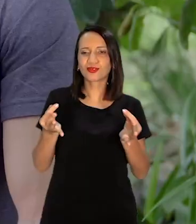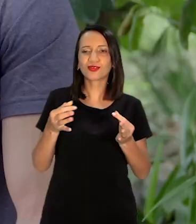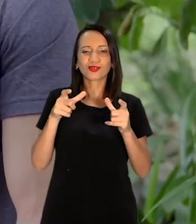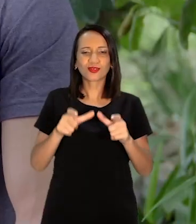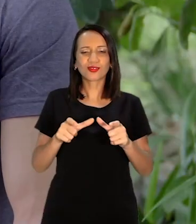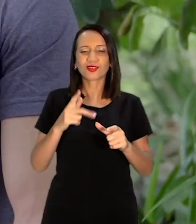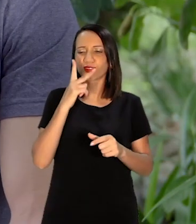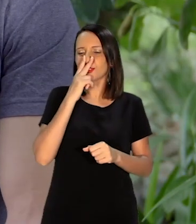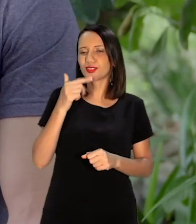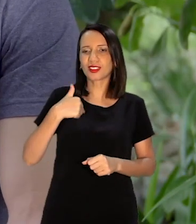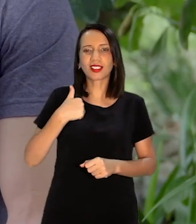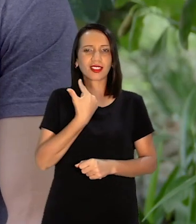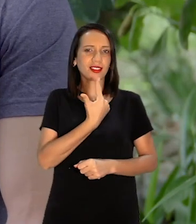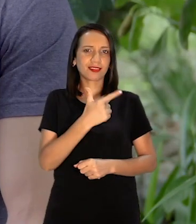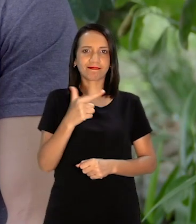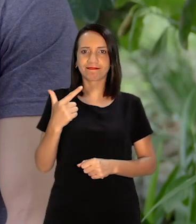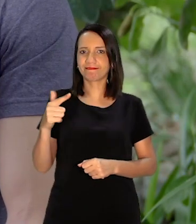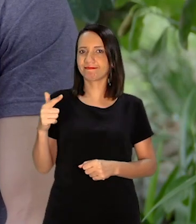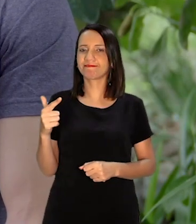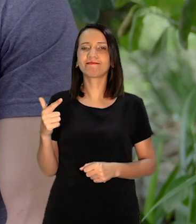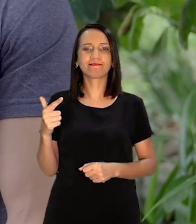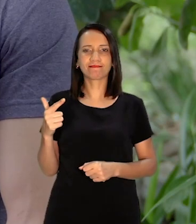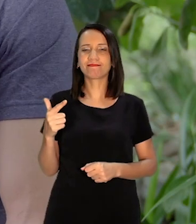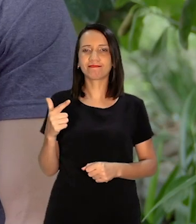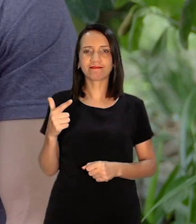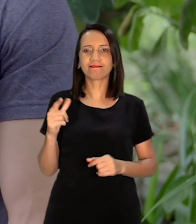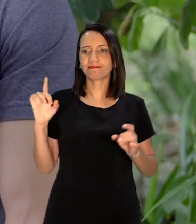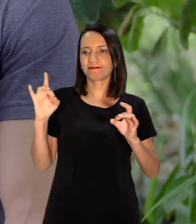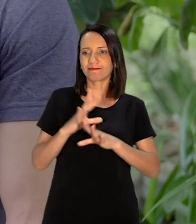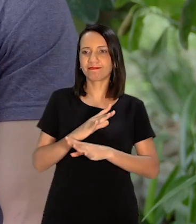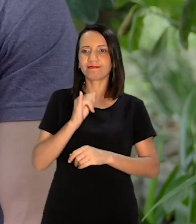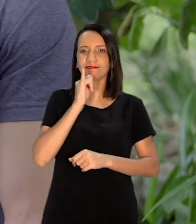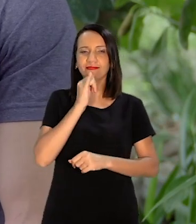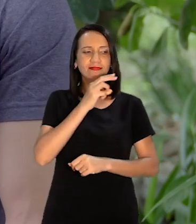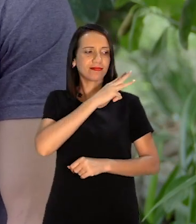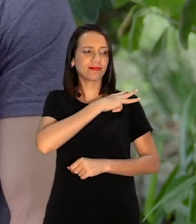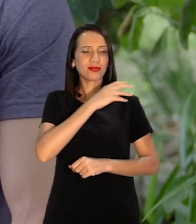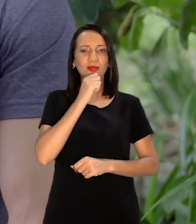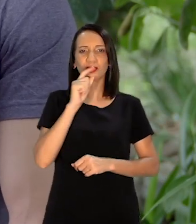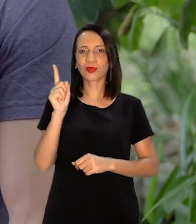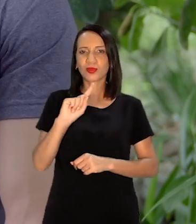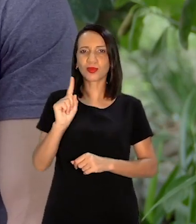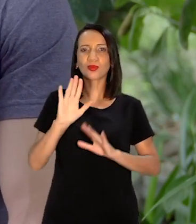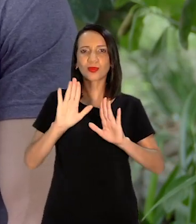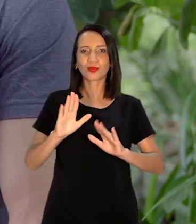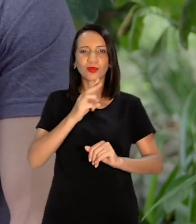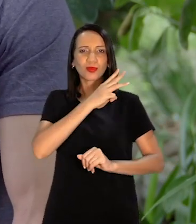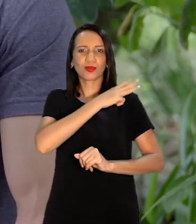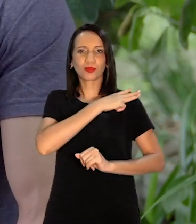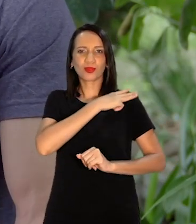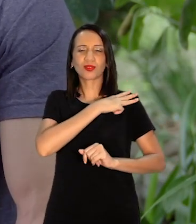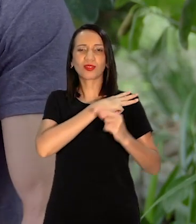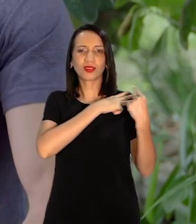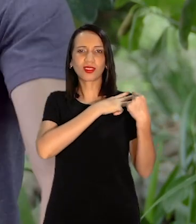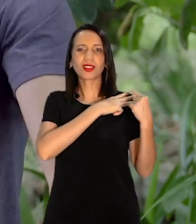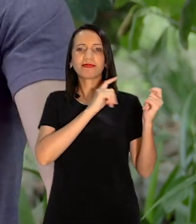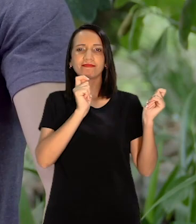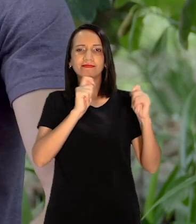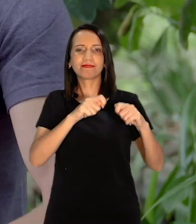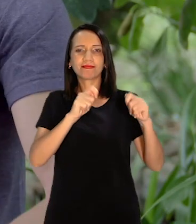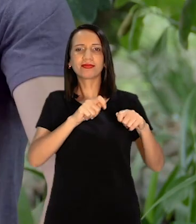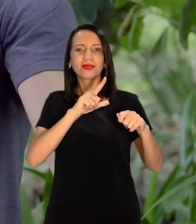seguinte Eu não tinha Concluído o ensino médio Só que o ensino médio Ele era ali Uma